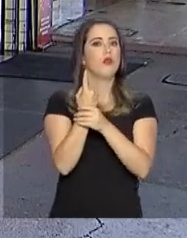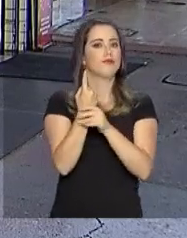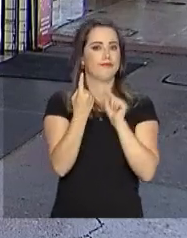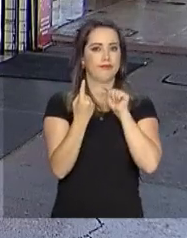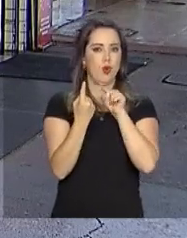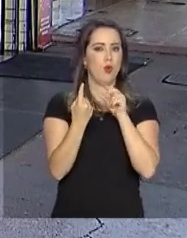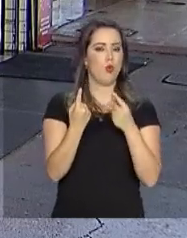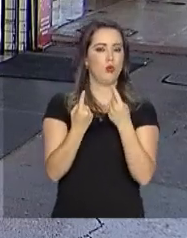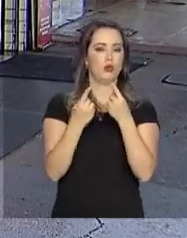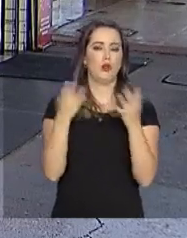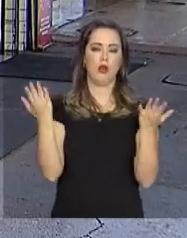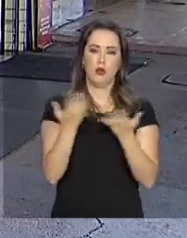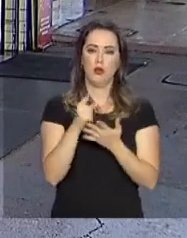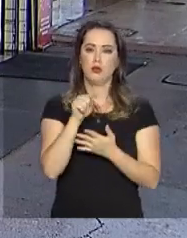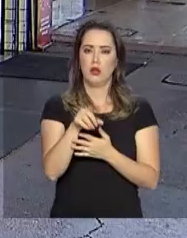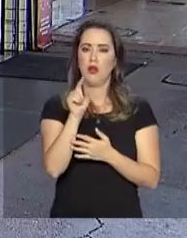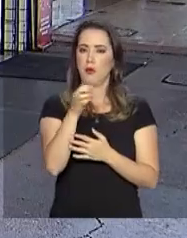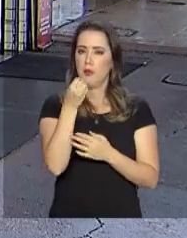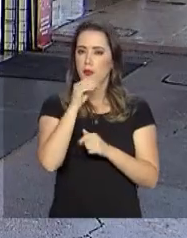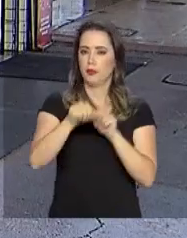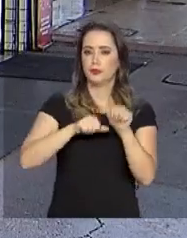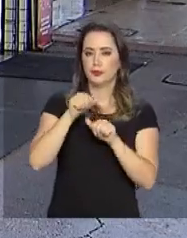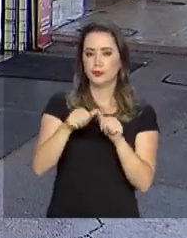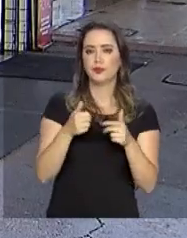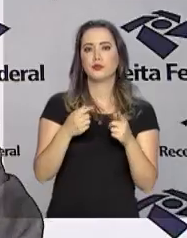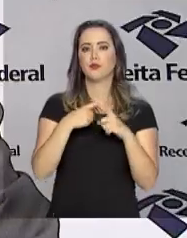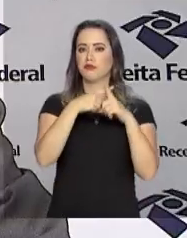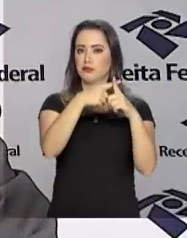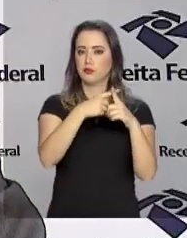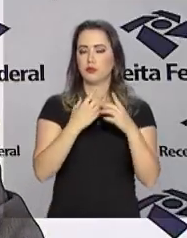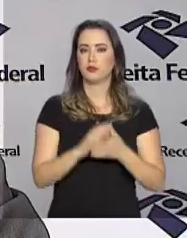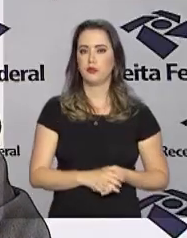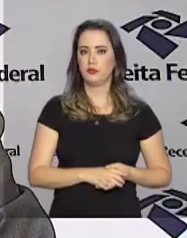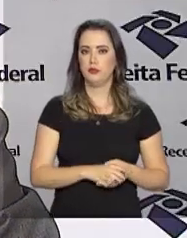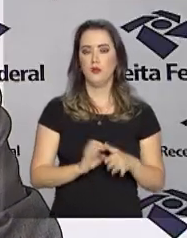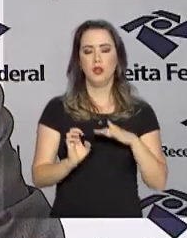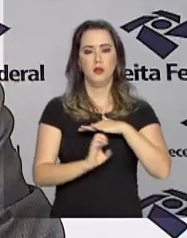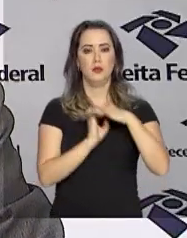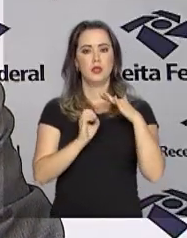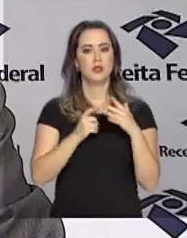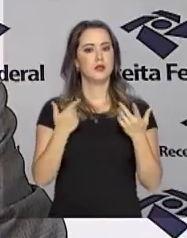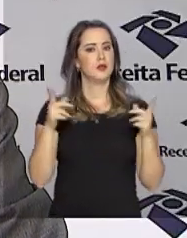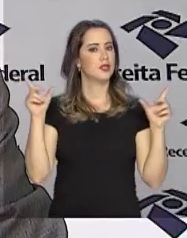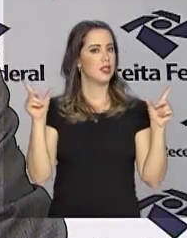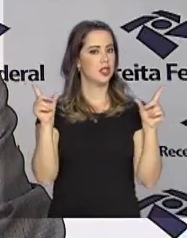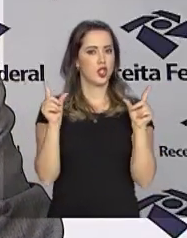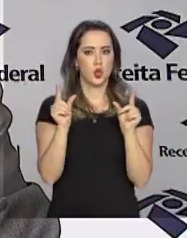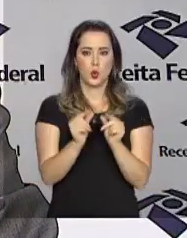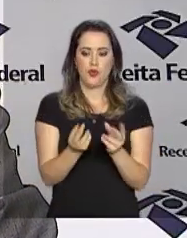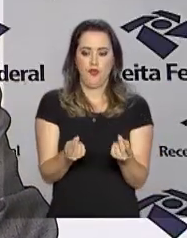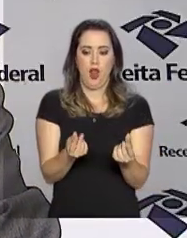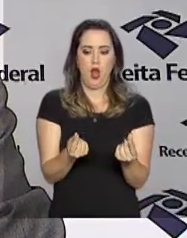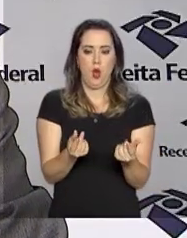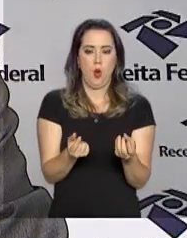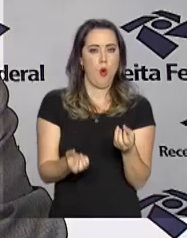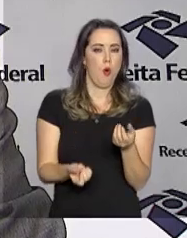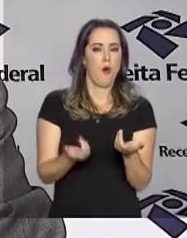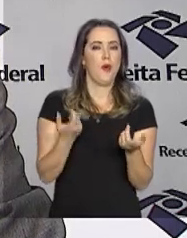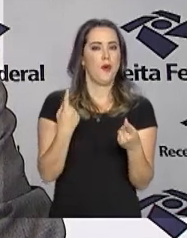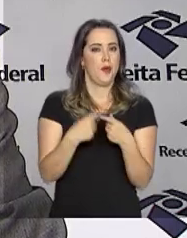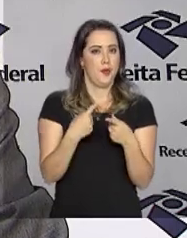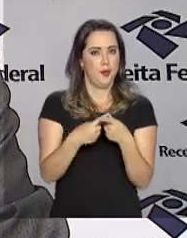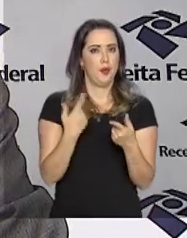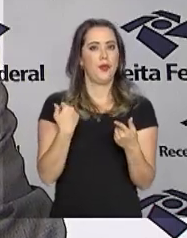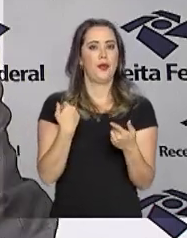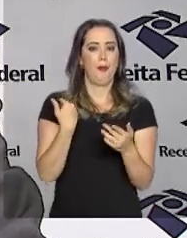são alguns dos pontos positivos do novo sistema. Para as empresas, é uma redução significativa de custos, de procedimentos,